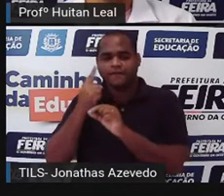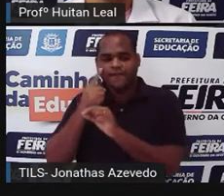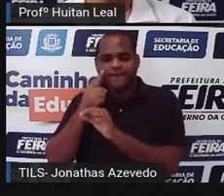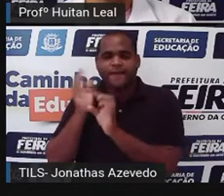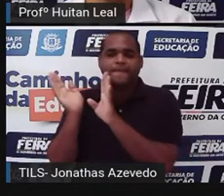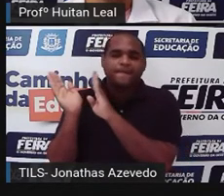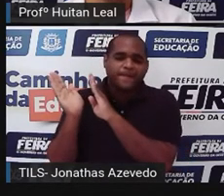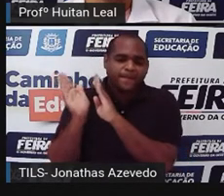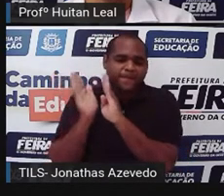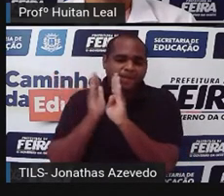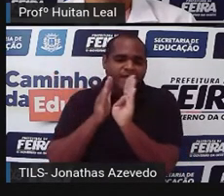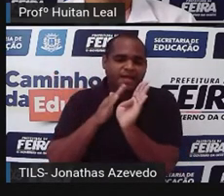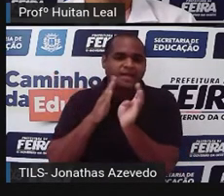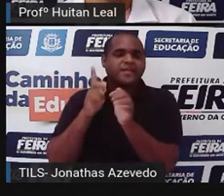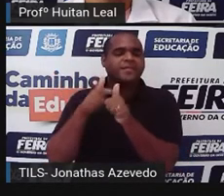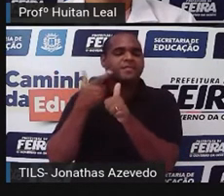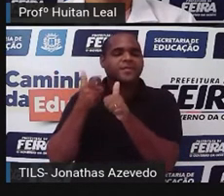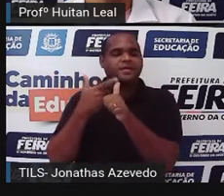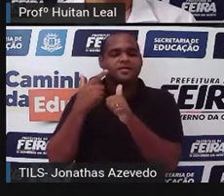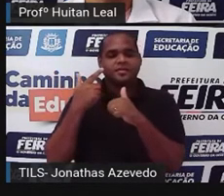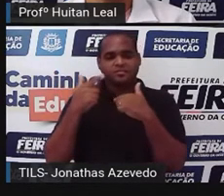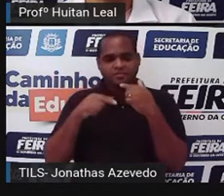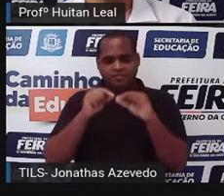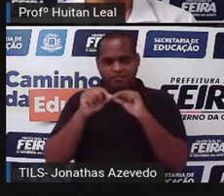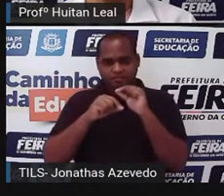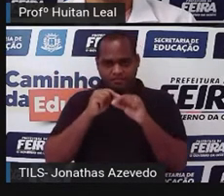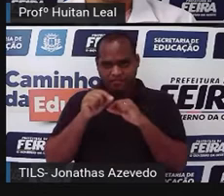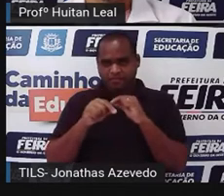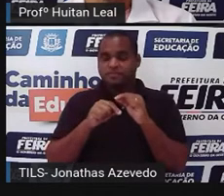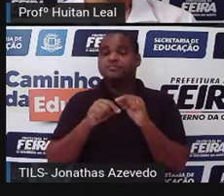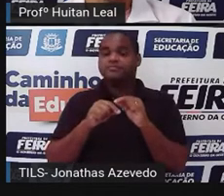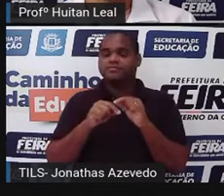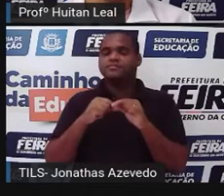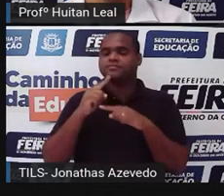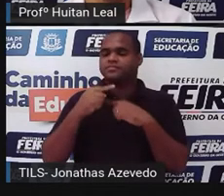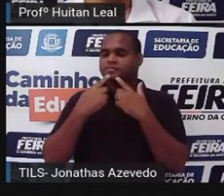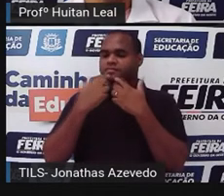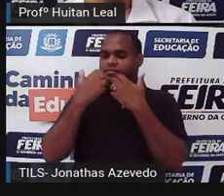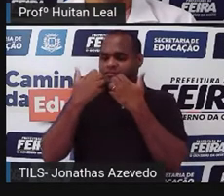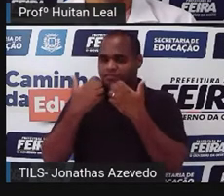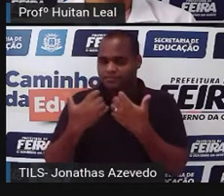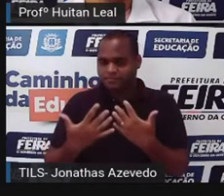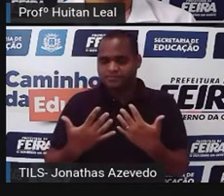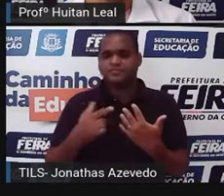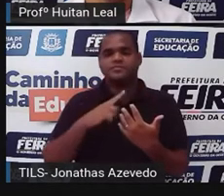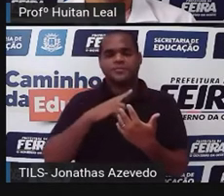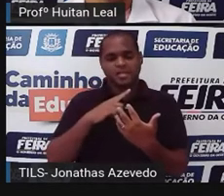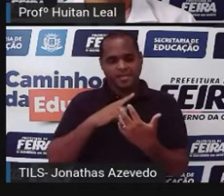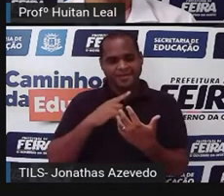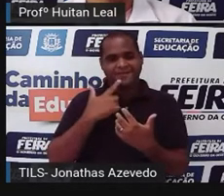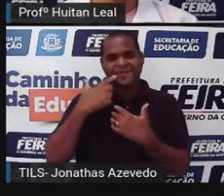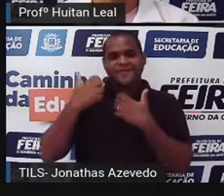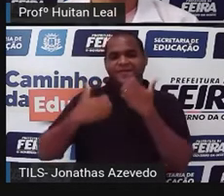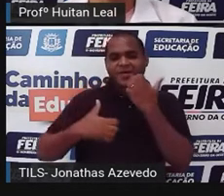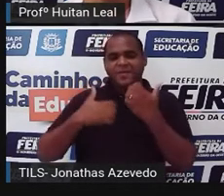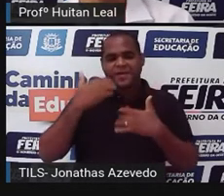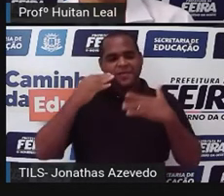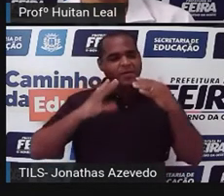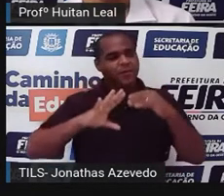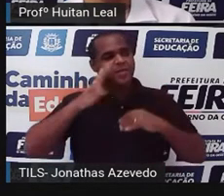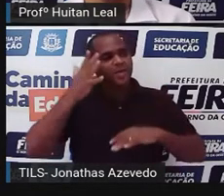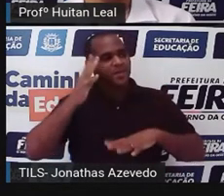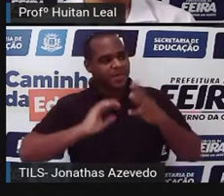jogo e, depois que você assistiu todo o jogo, você vai fazer a narrativa desse jogo. O que acontece?